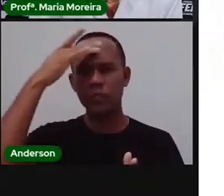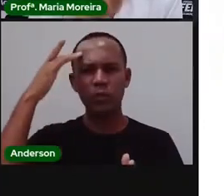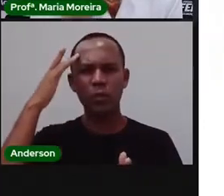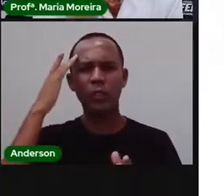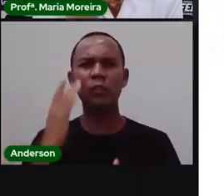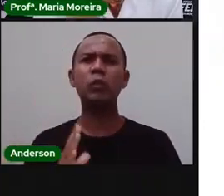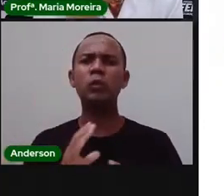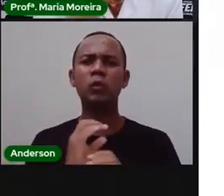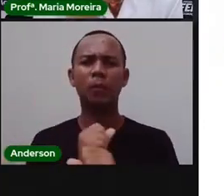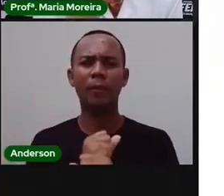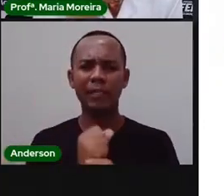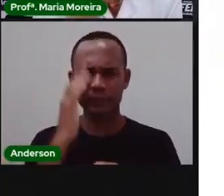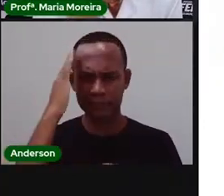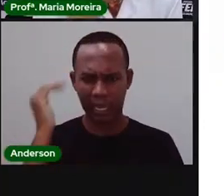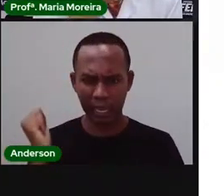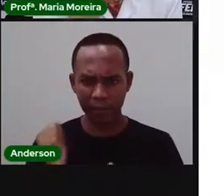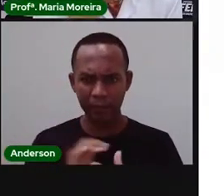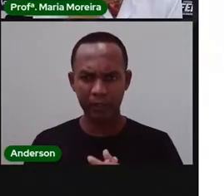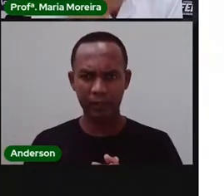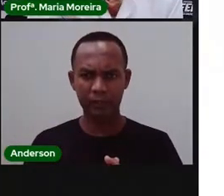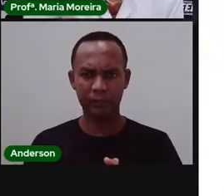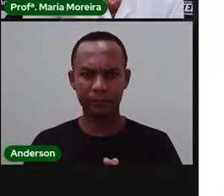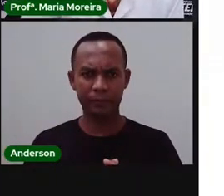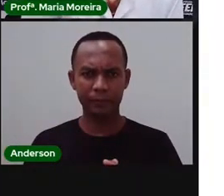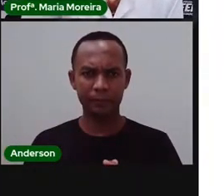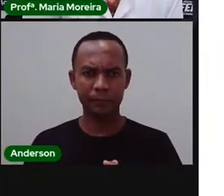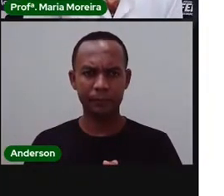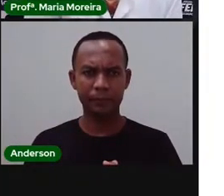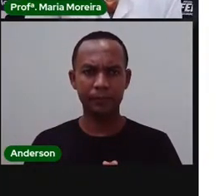Santana? Poxa, quantas pessoas, né?